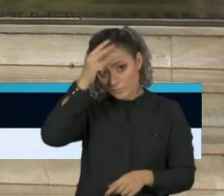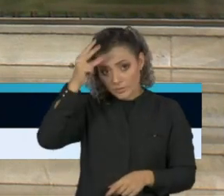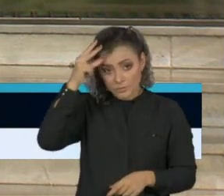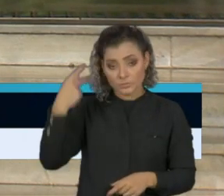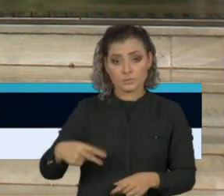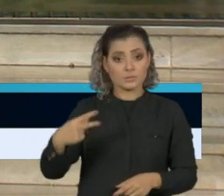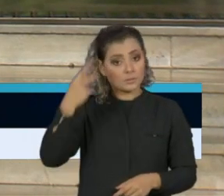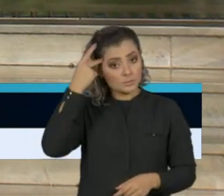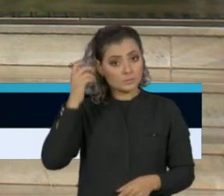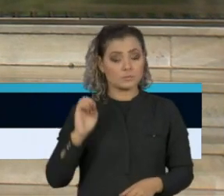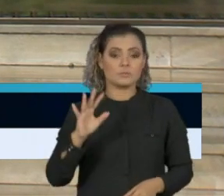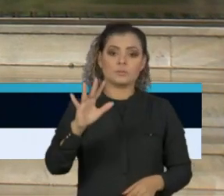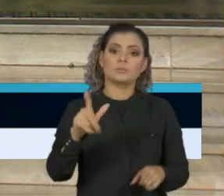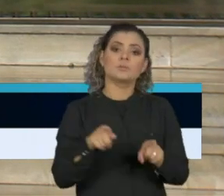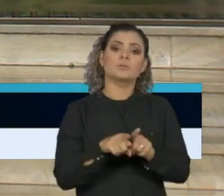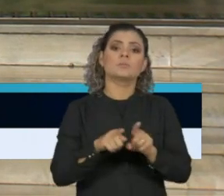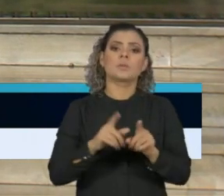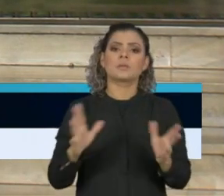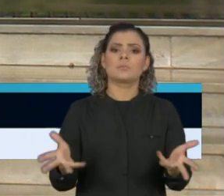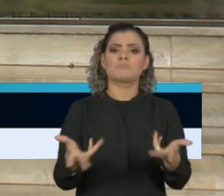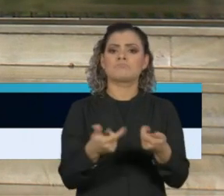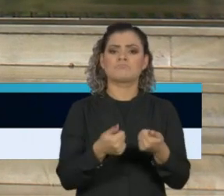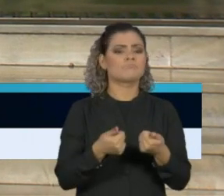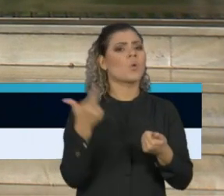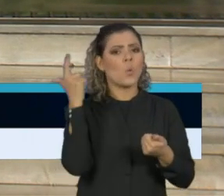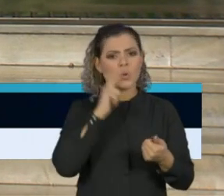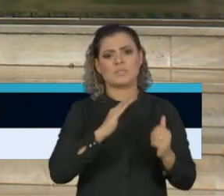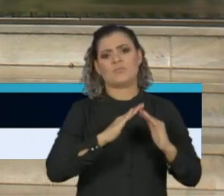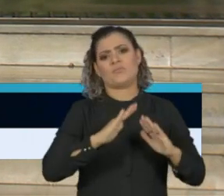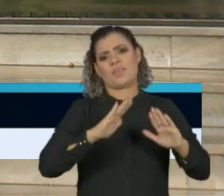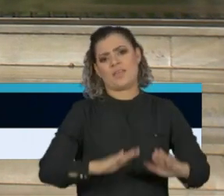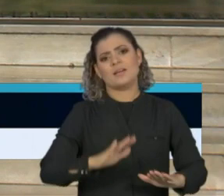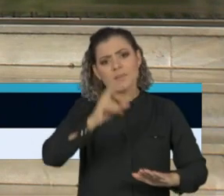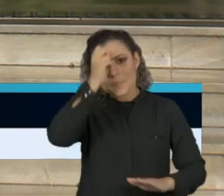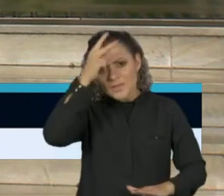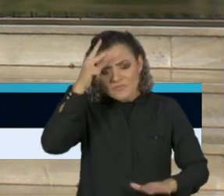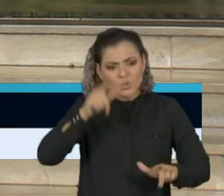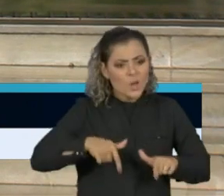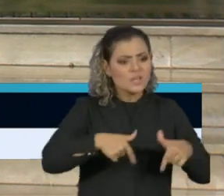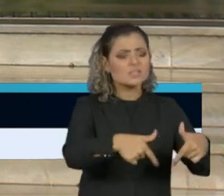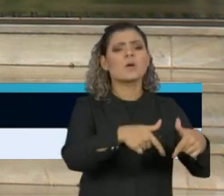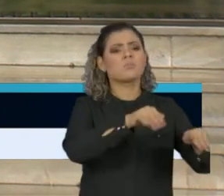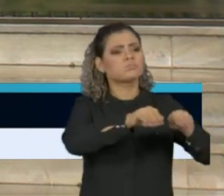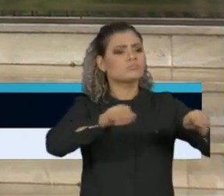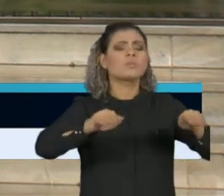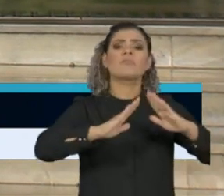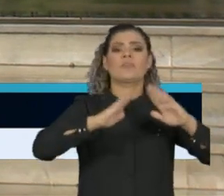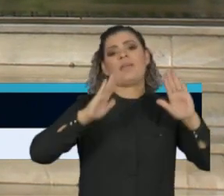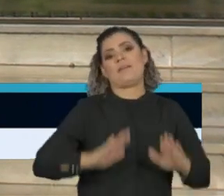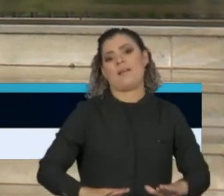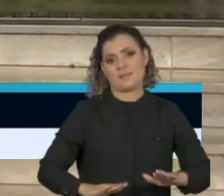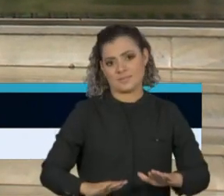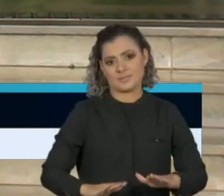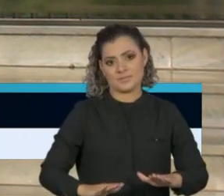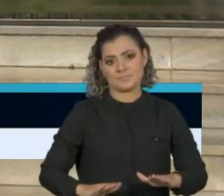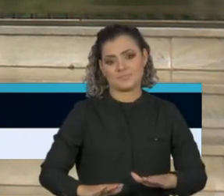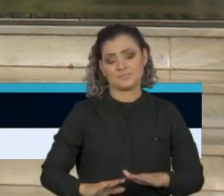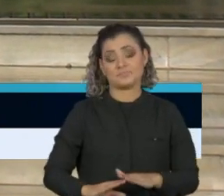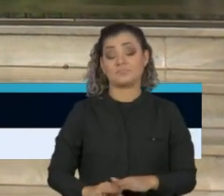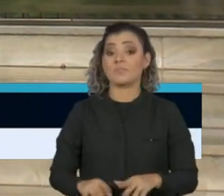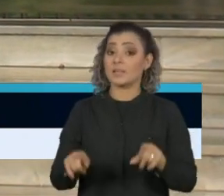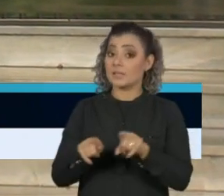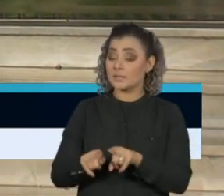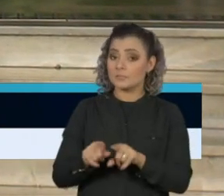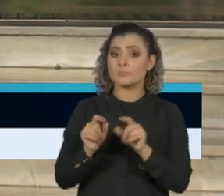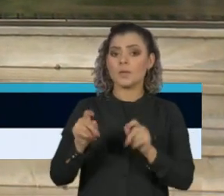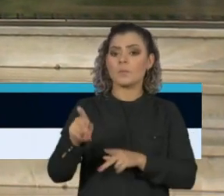que estão tendo um desempenho exemplar por ação dos seus prefeitos e prefeitas e prefeitos e também